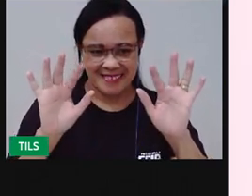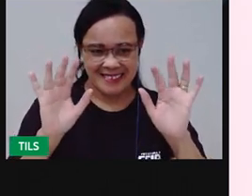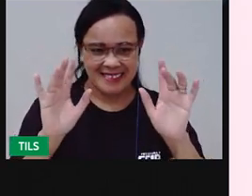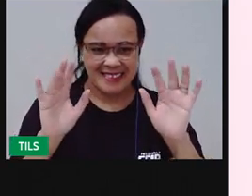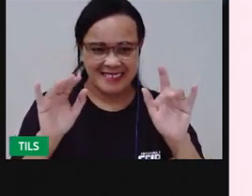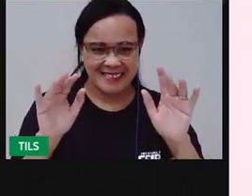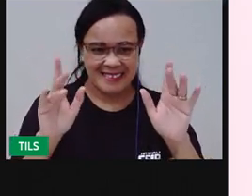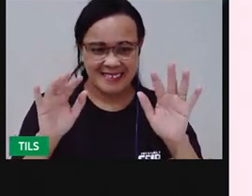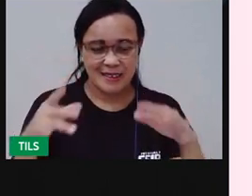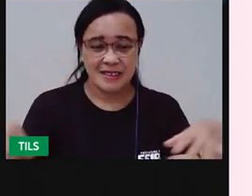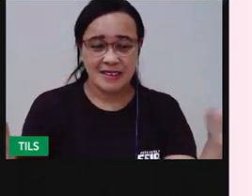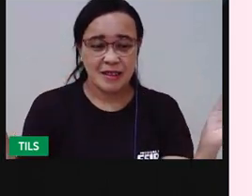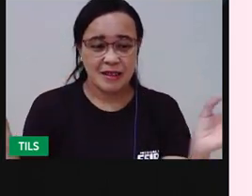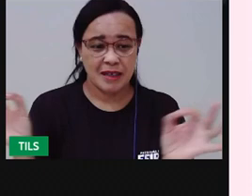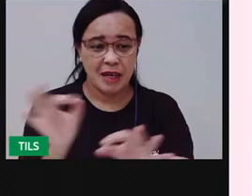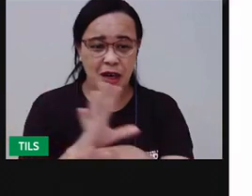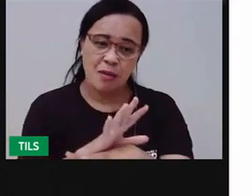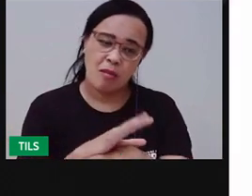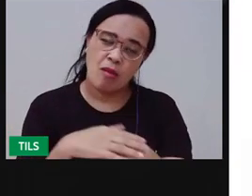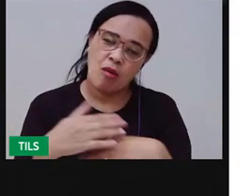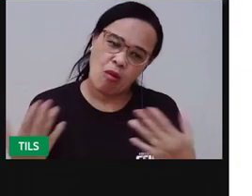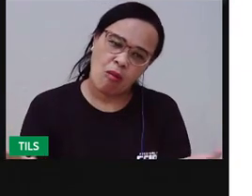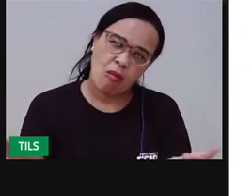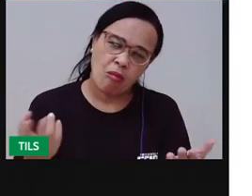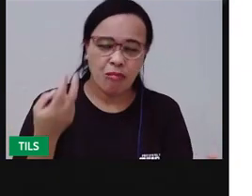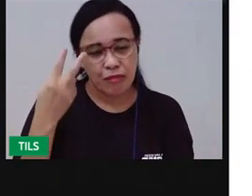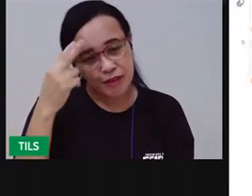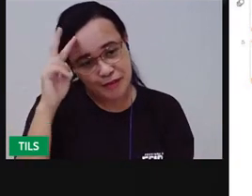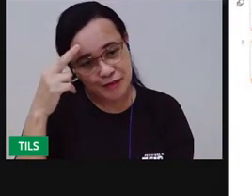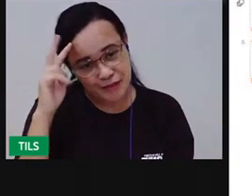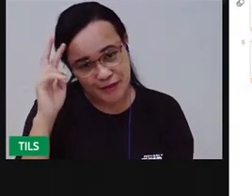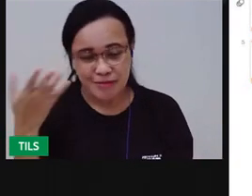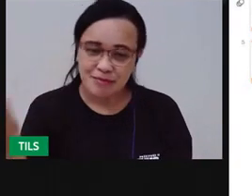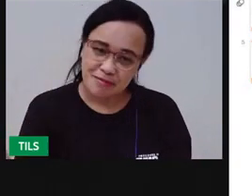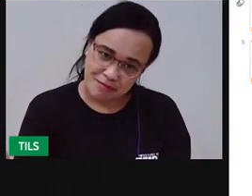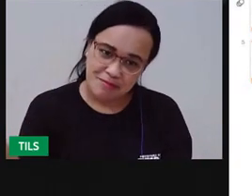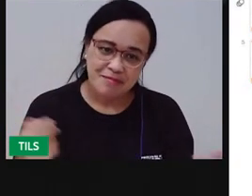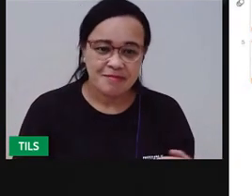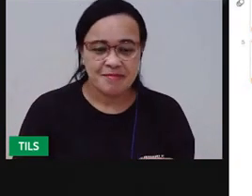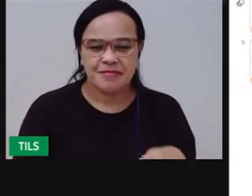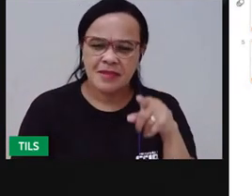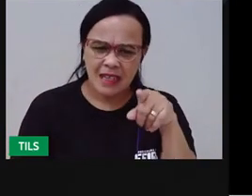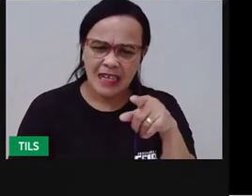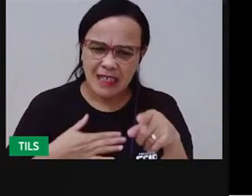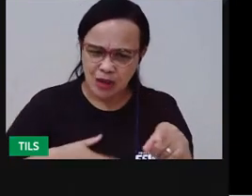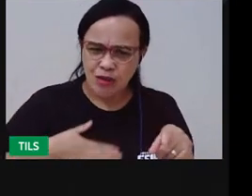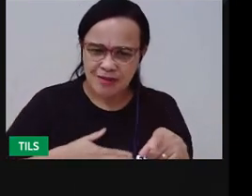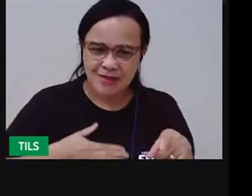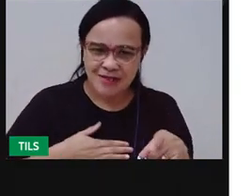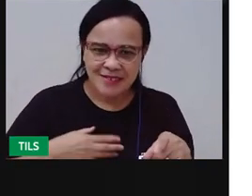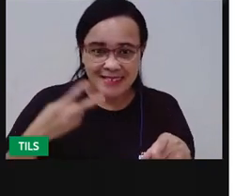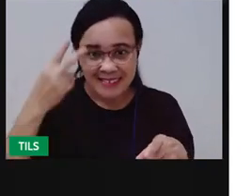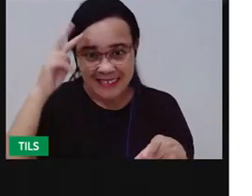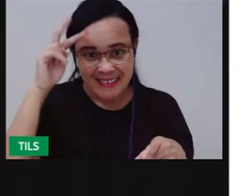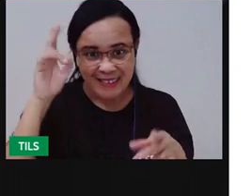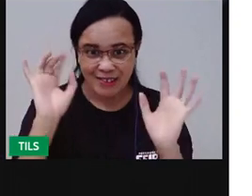Acabou a historinha, criançada. E aí, vocês gostaram da história?